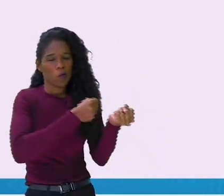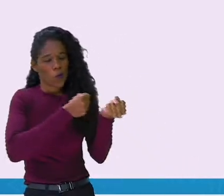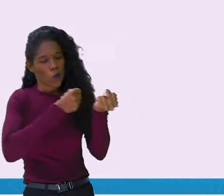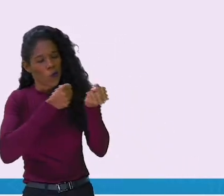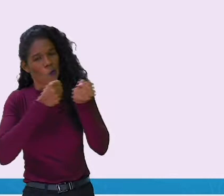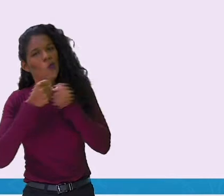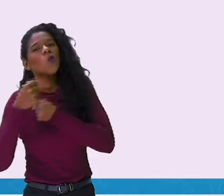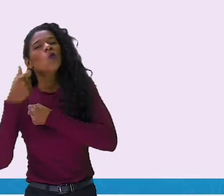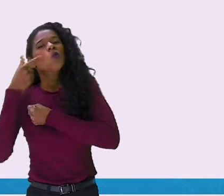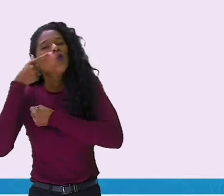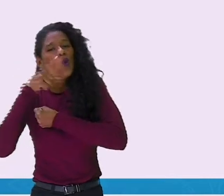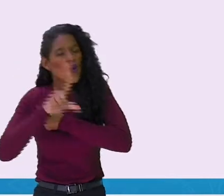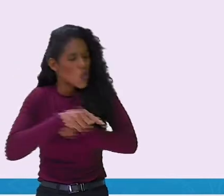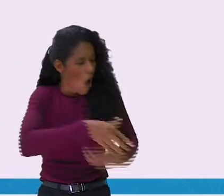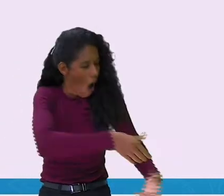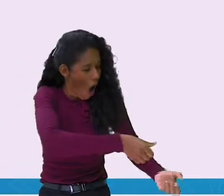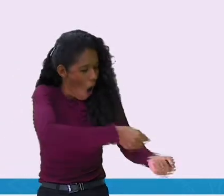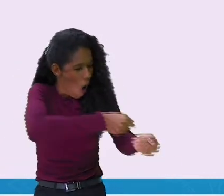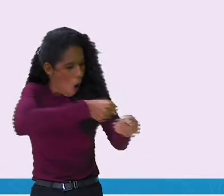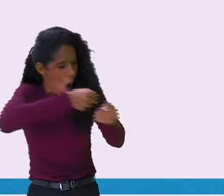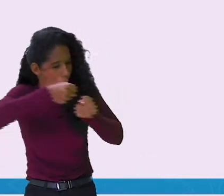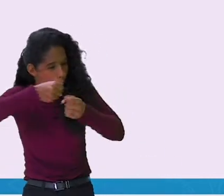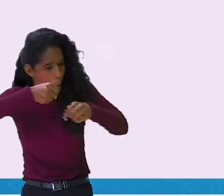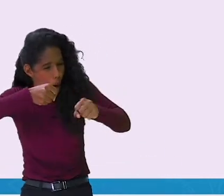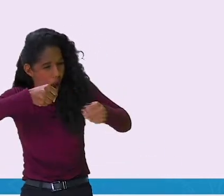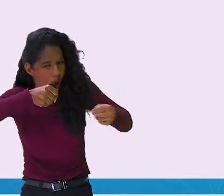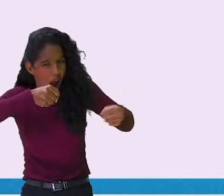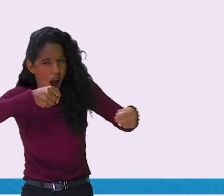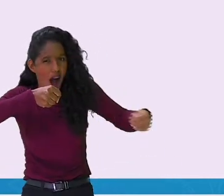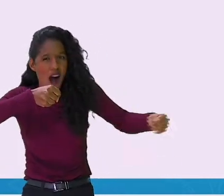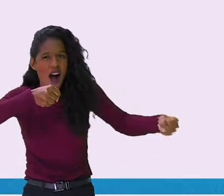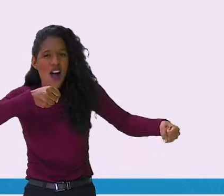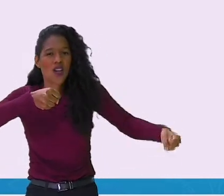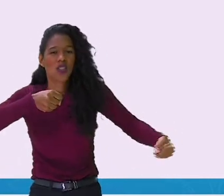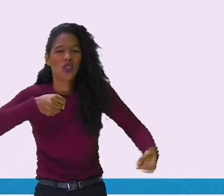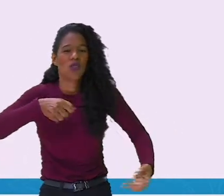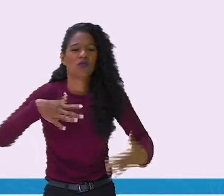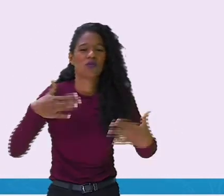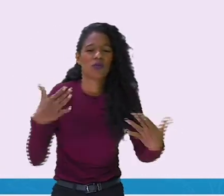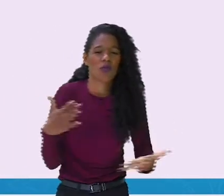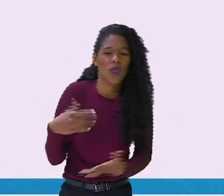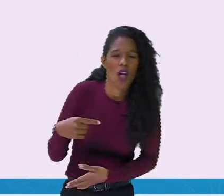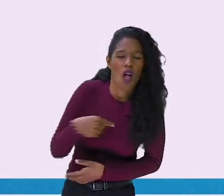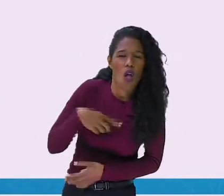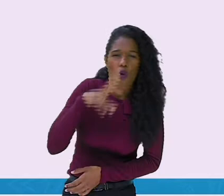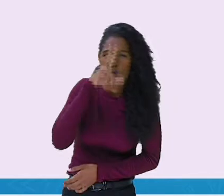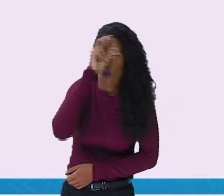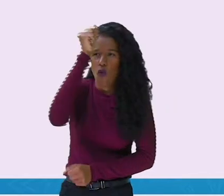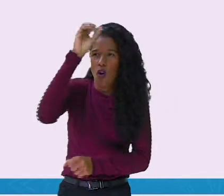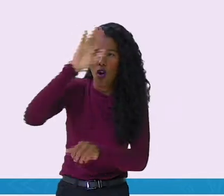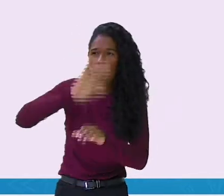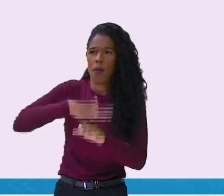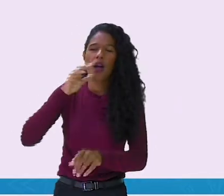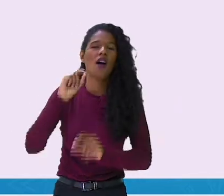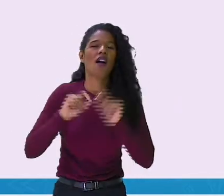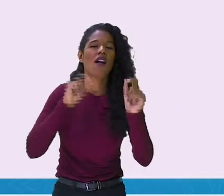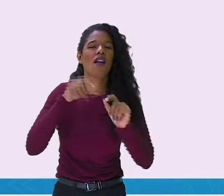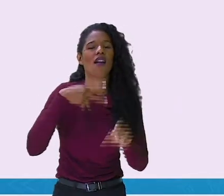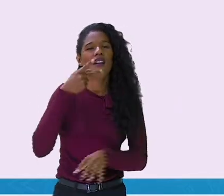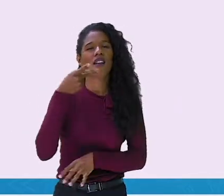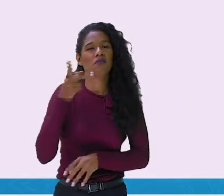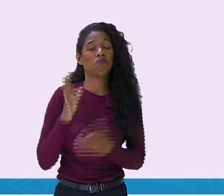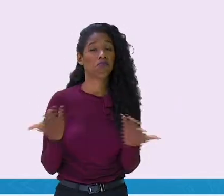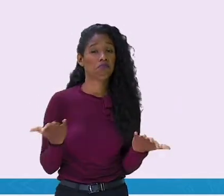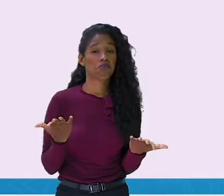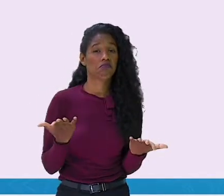terra. Eu sou o mais forte. Quem é que disse isso, gente? Olha aqui. Quem é que